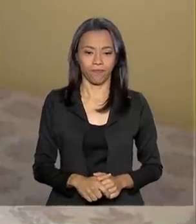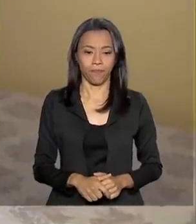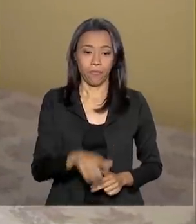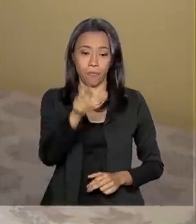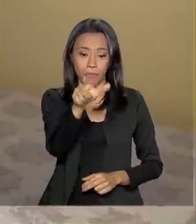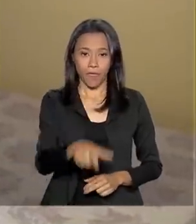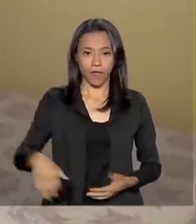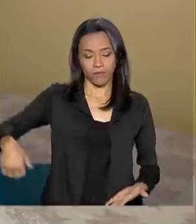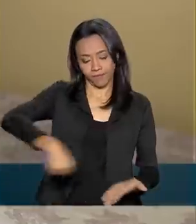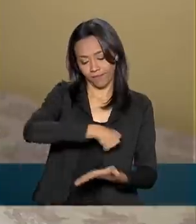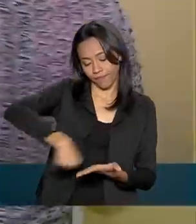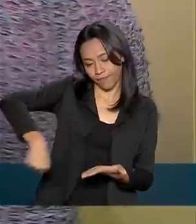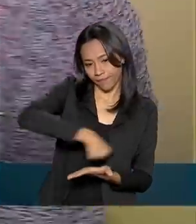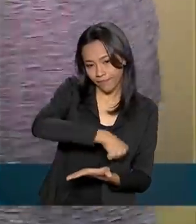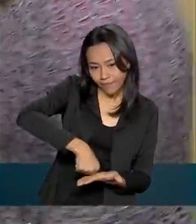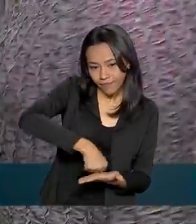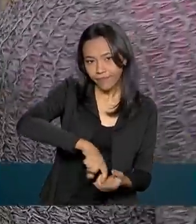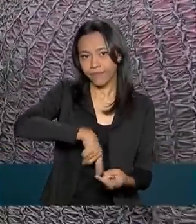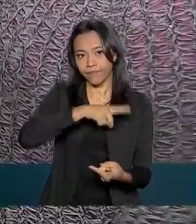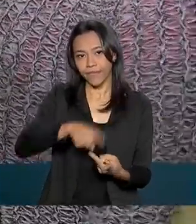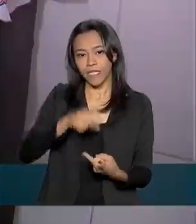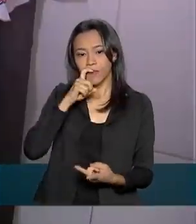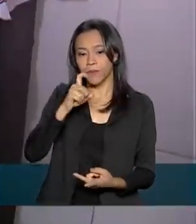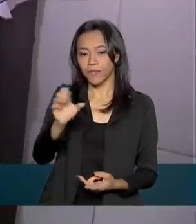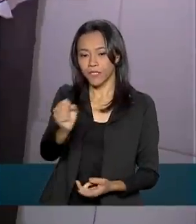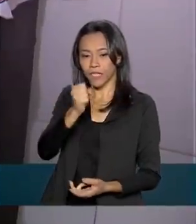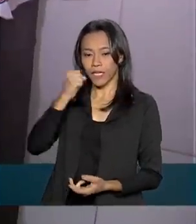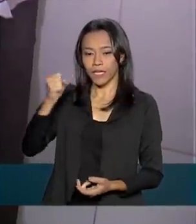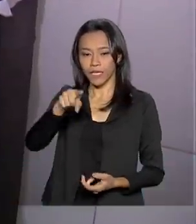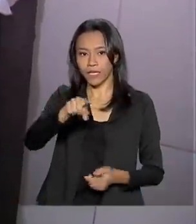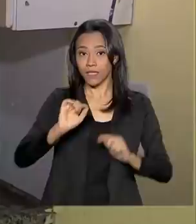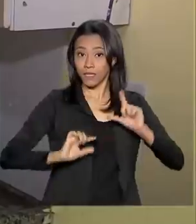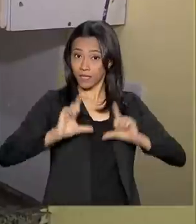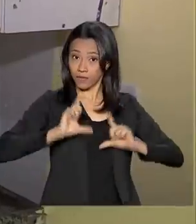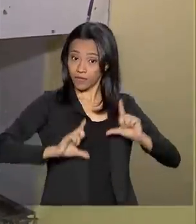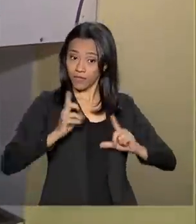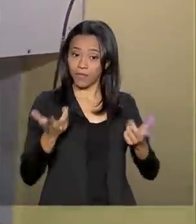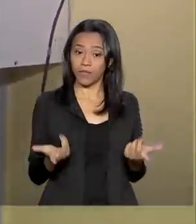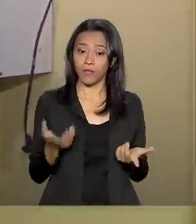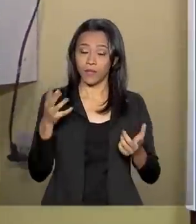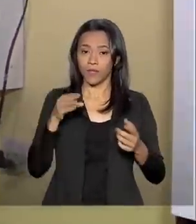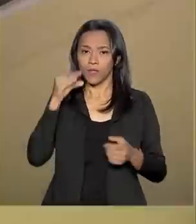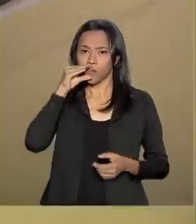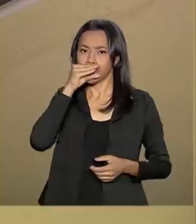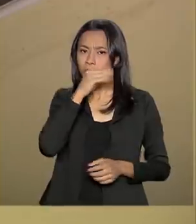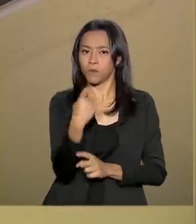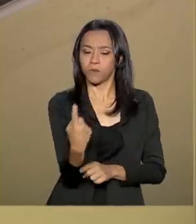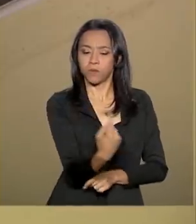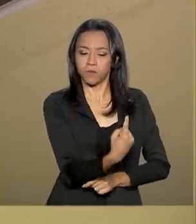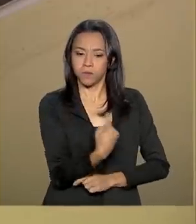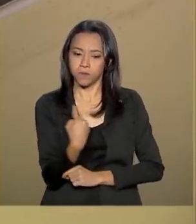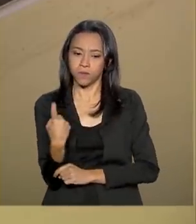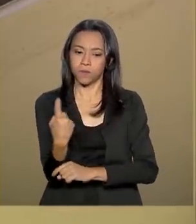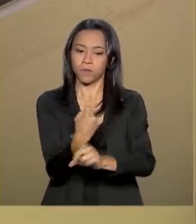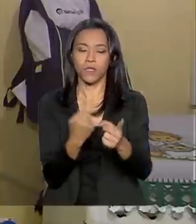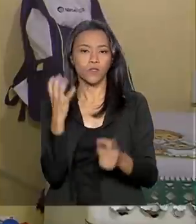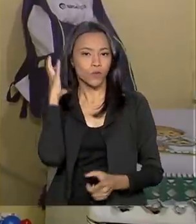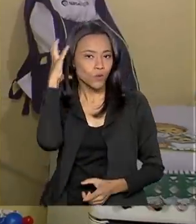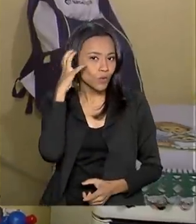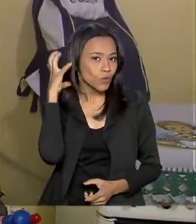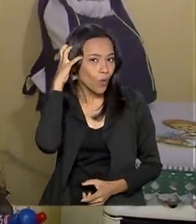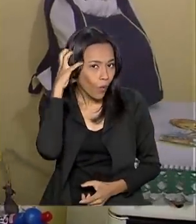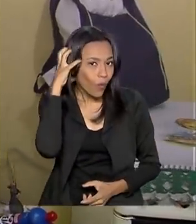Ferro de passar roupa, geladeira, televisão, micro-ondas, aparelho de som.